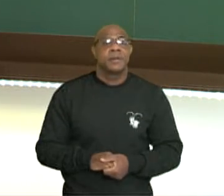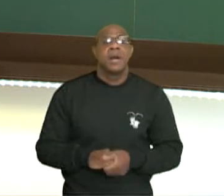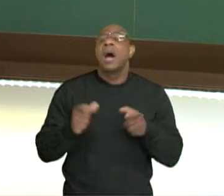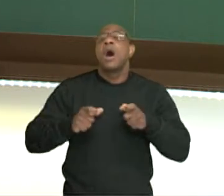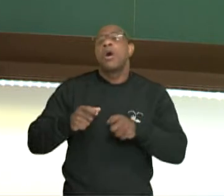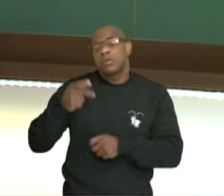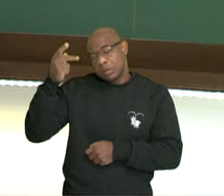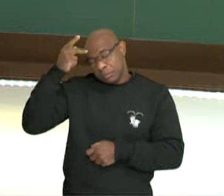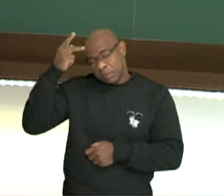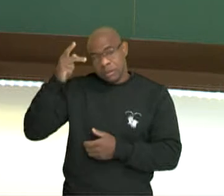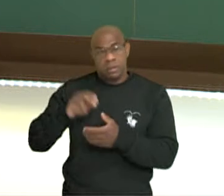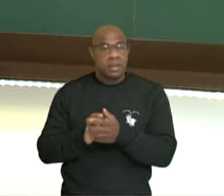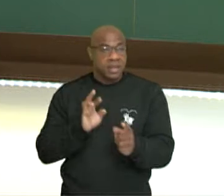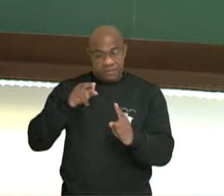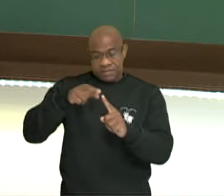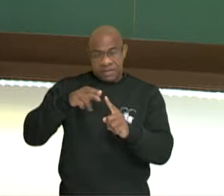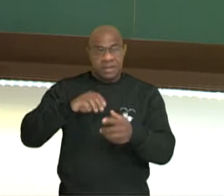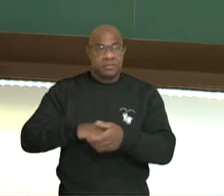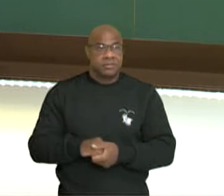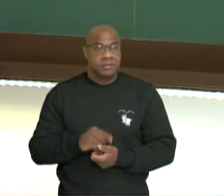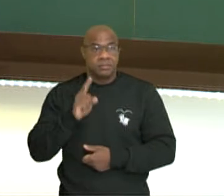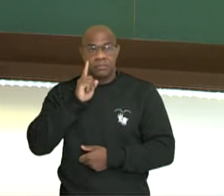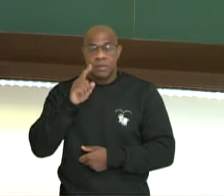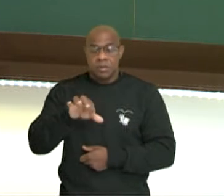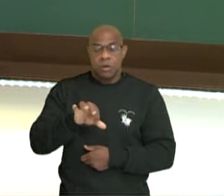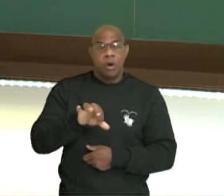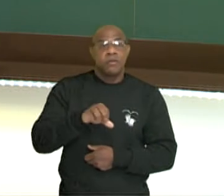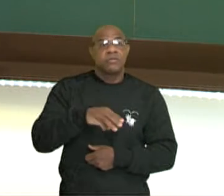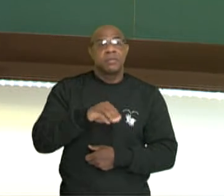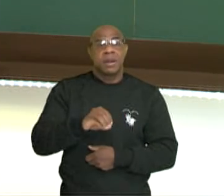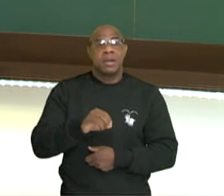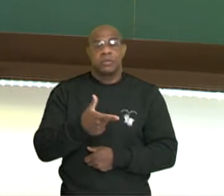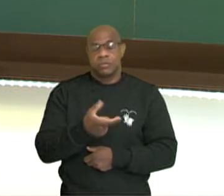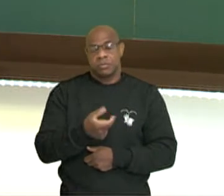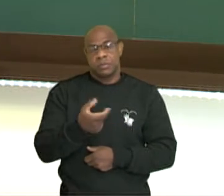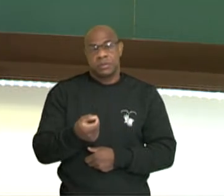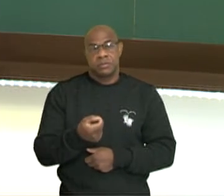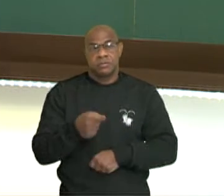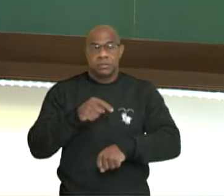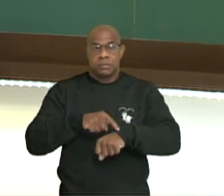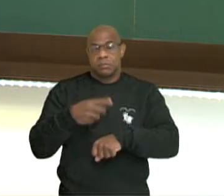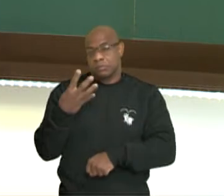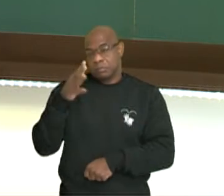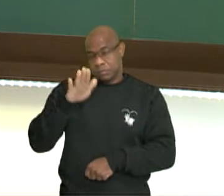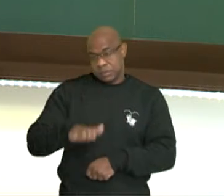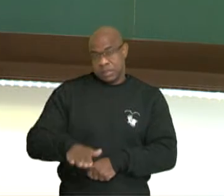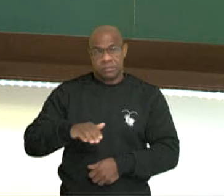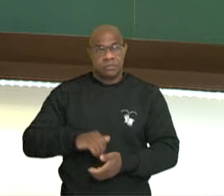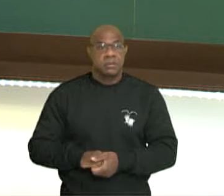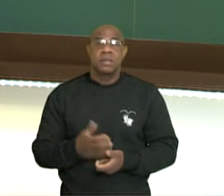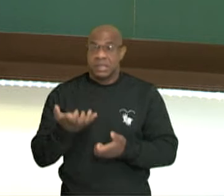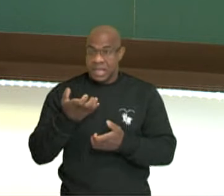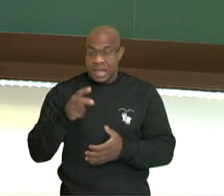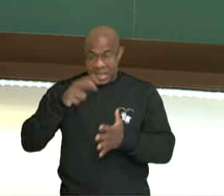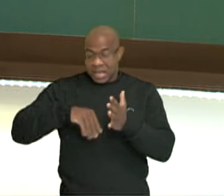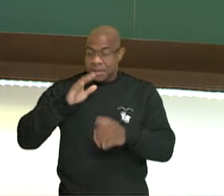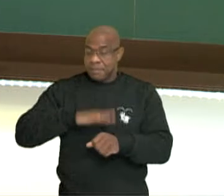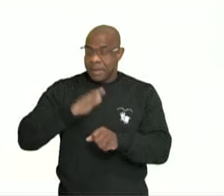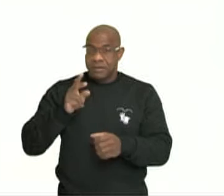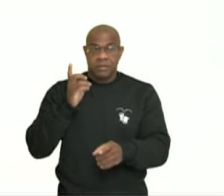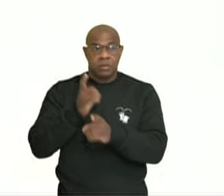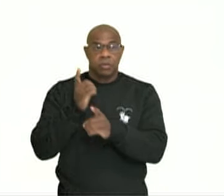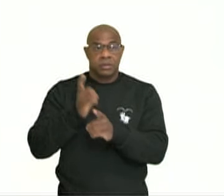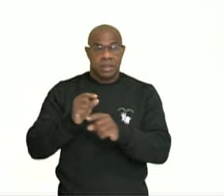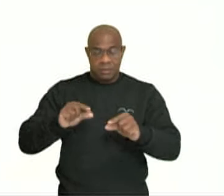Checando a referência. Foi 9 de maio de 2020, às 16 horas. Se você quer ler mais, onde você vai